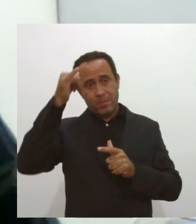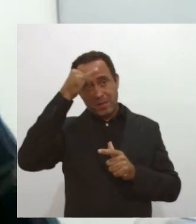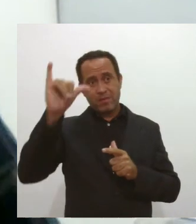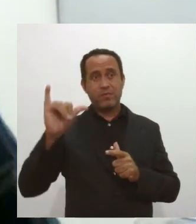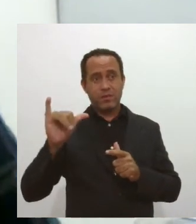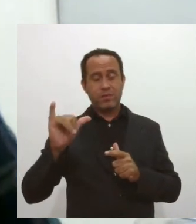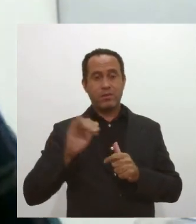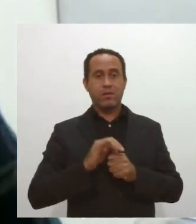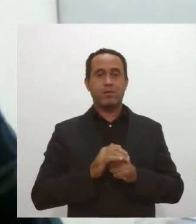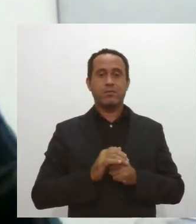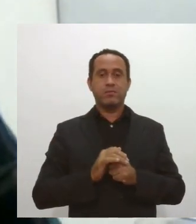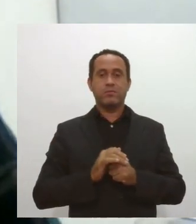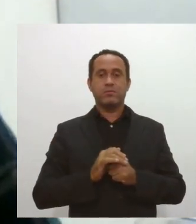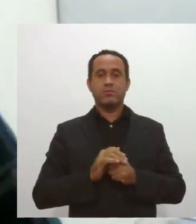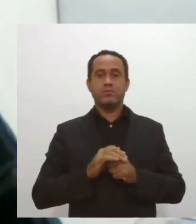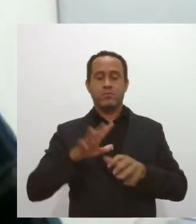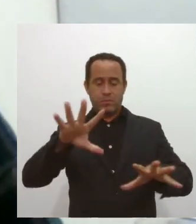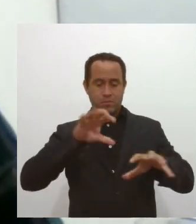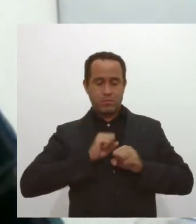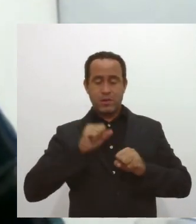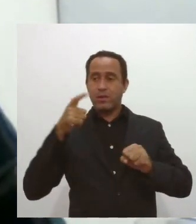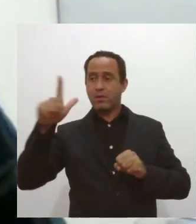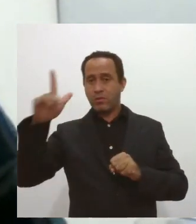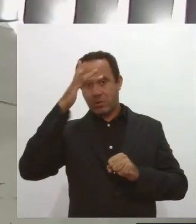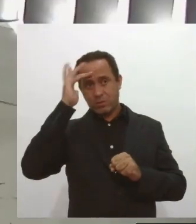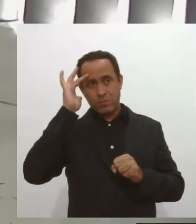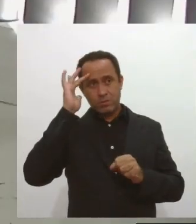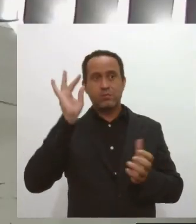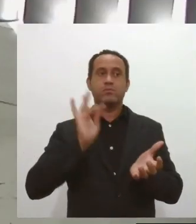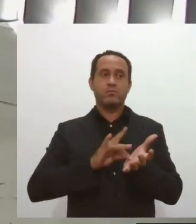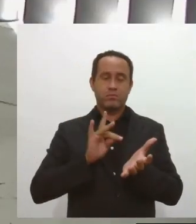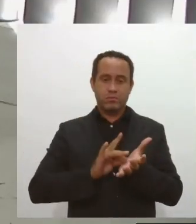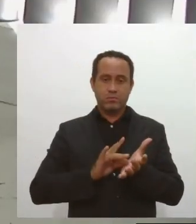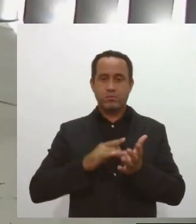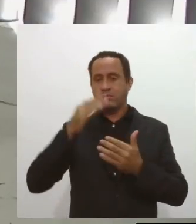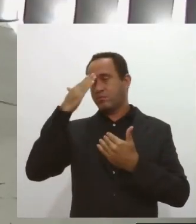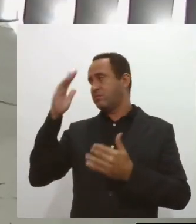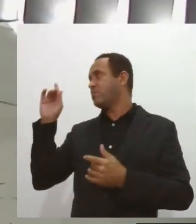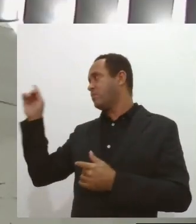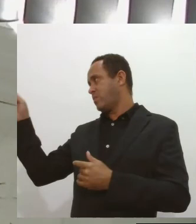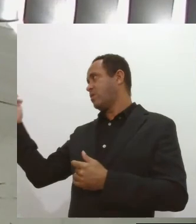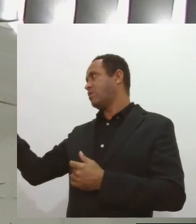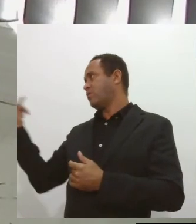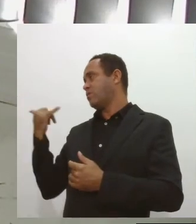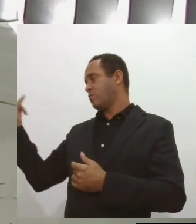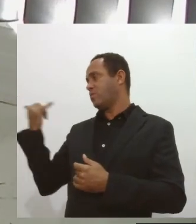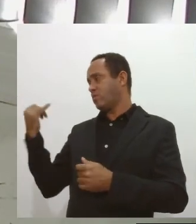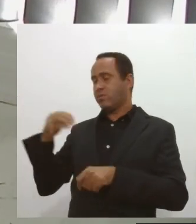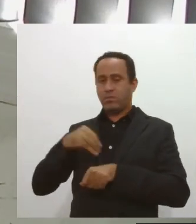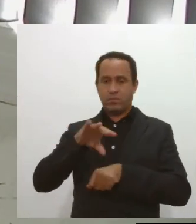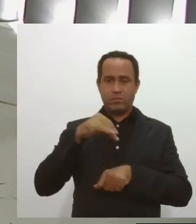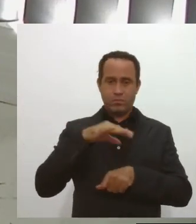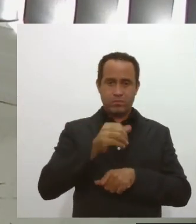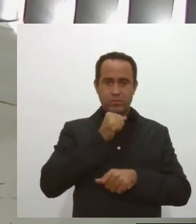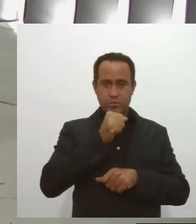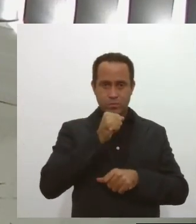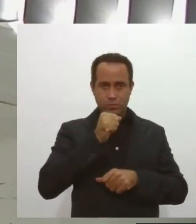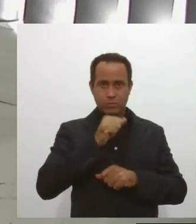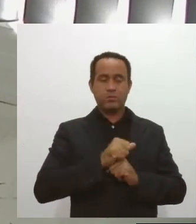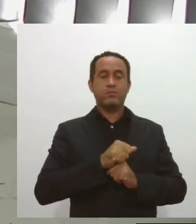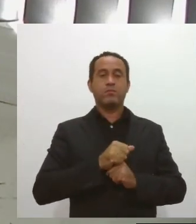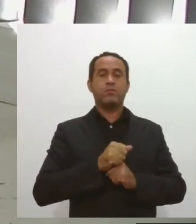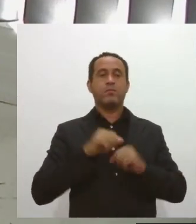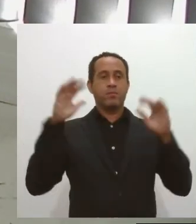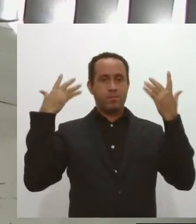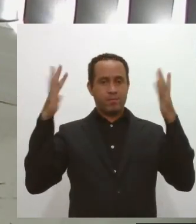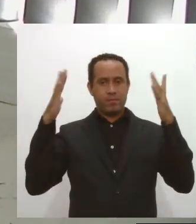para você evitar contaminar outras pessoas. Verdade. Cleomar, a gente agradece a sua participação hoje aqui no Jornal da Lese, segunda edição, e